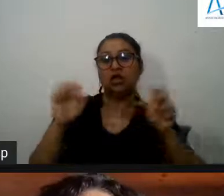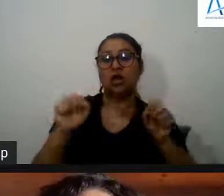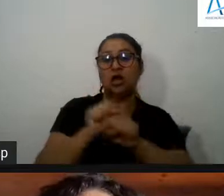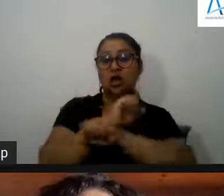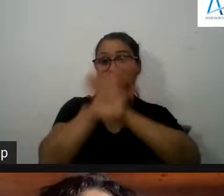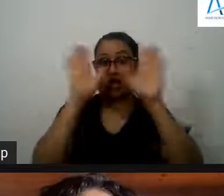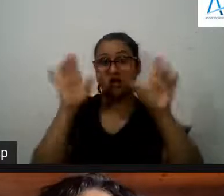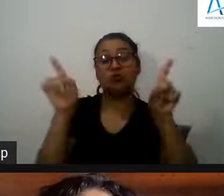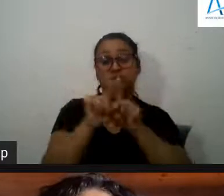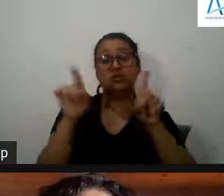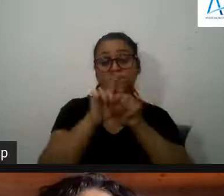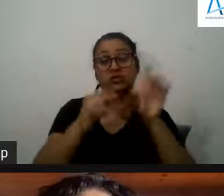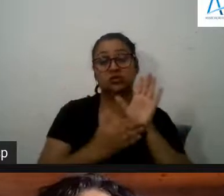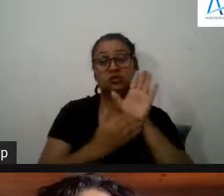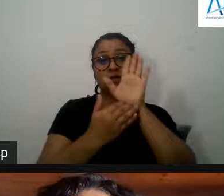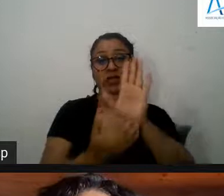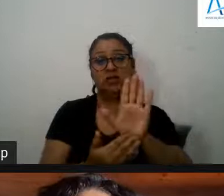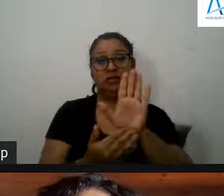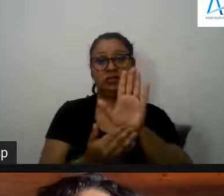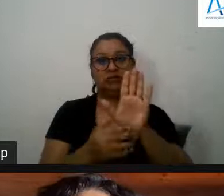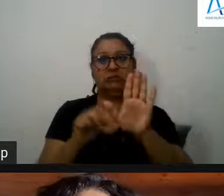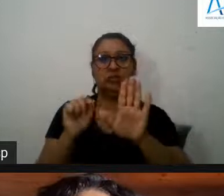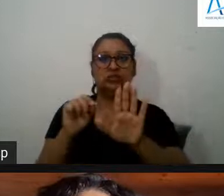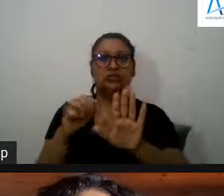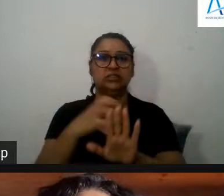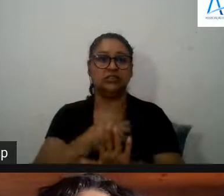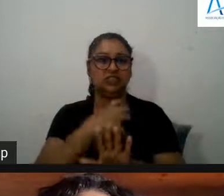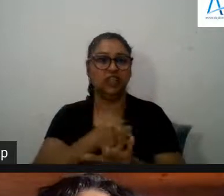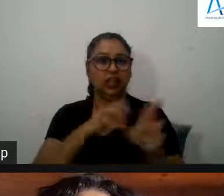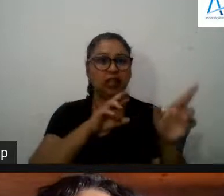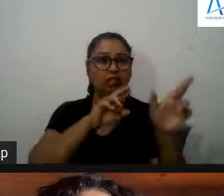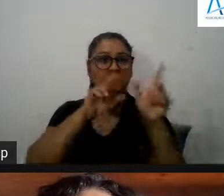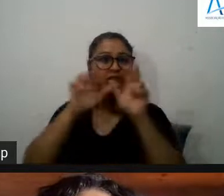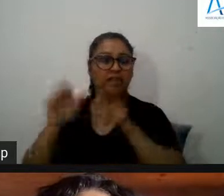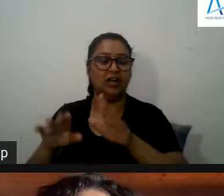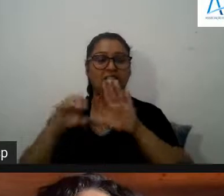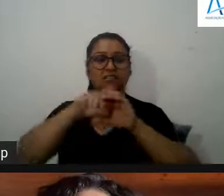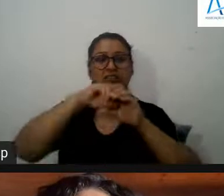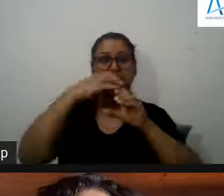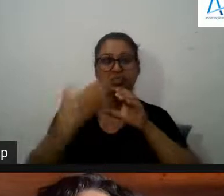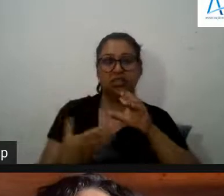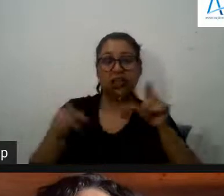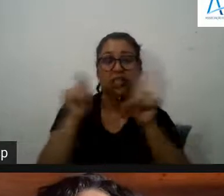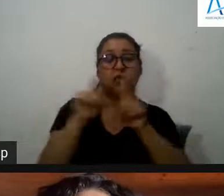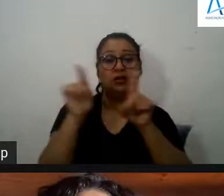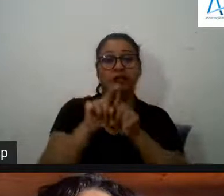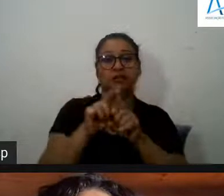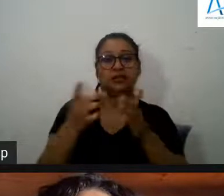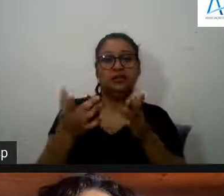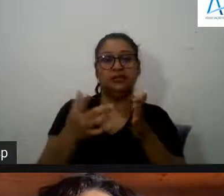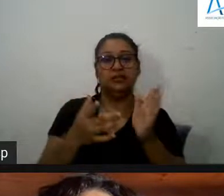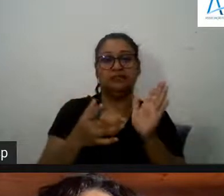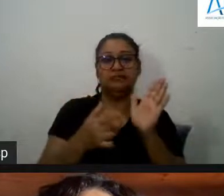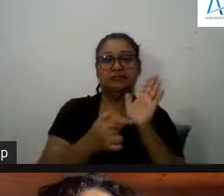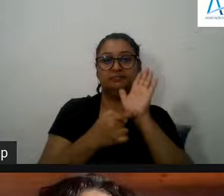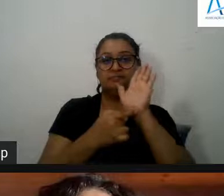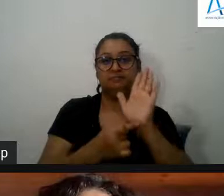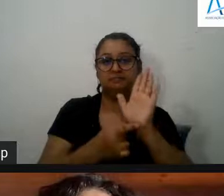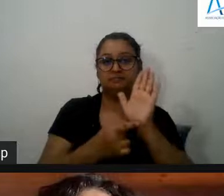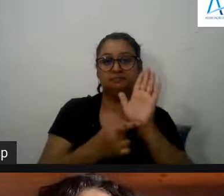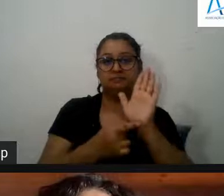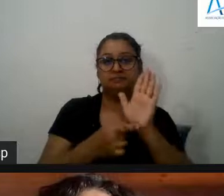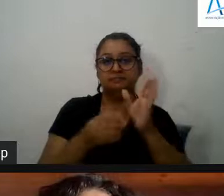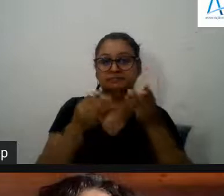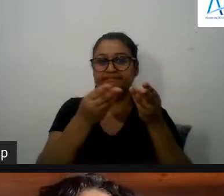características comuns tem características diferentes eu acho isto é muito na linha do caminho que o Tio estava a dizer também nos pede a